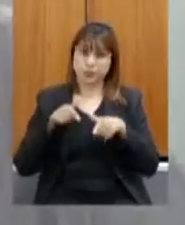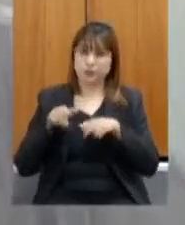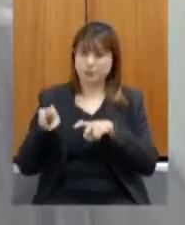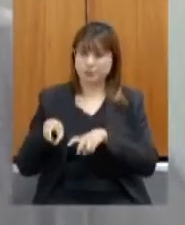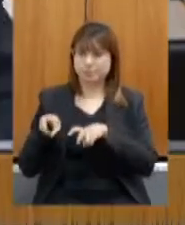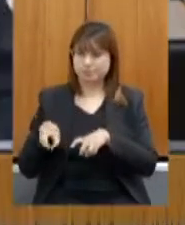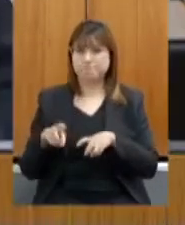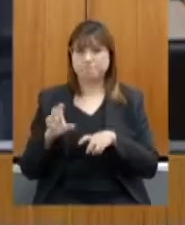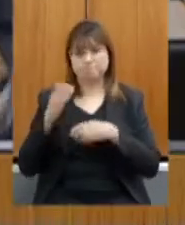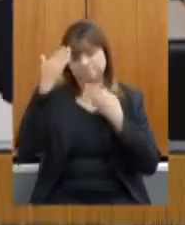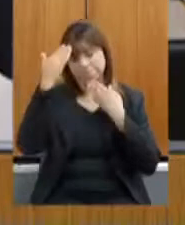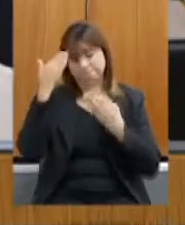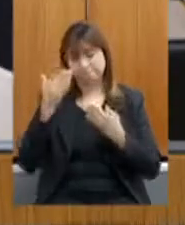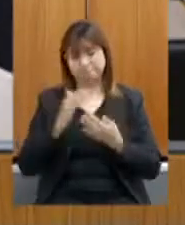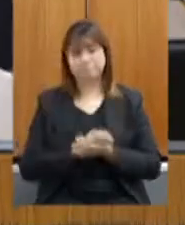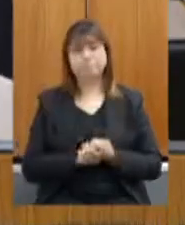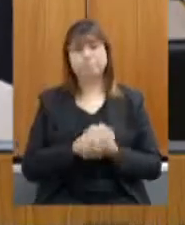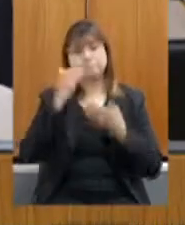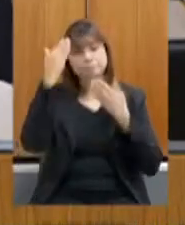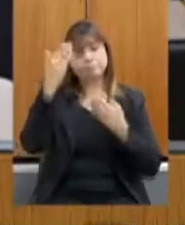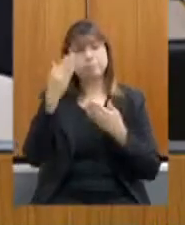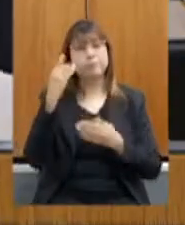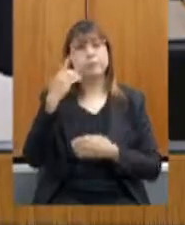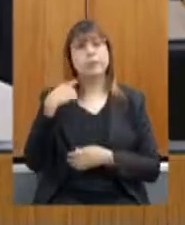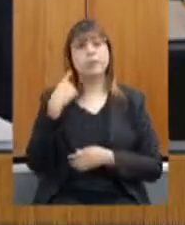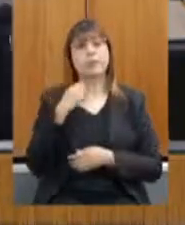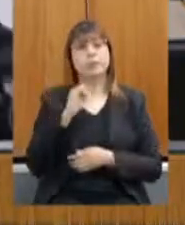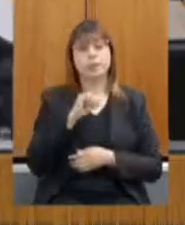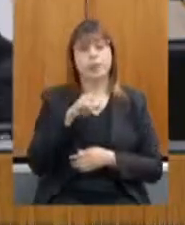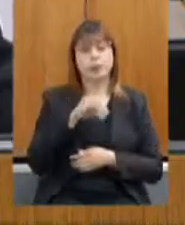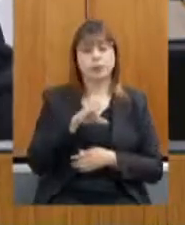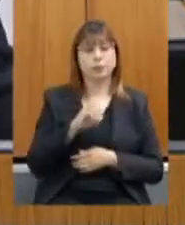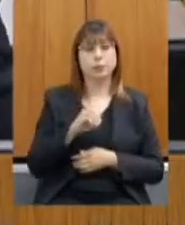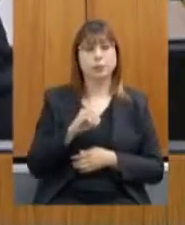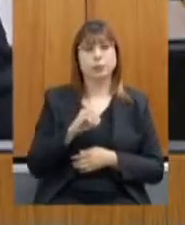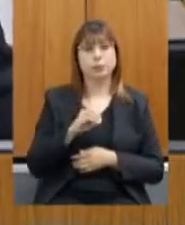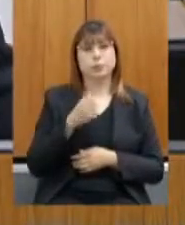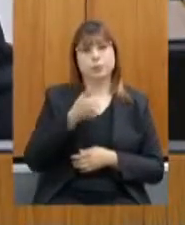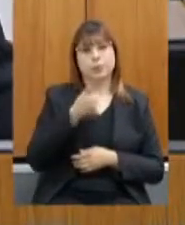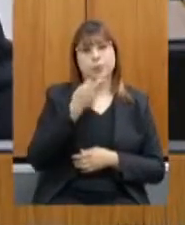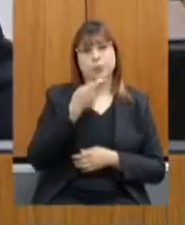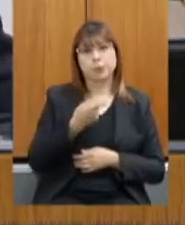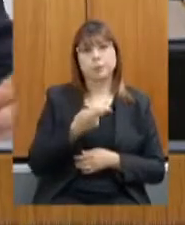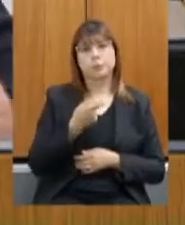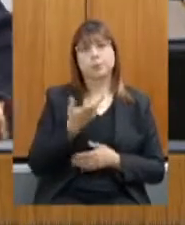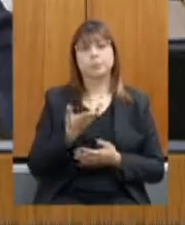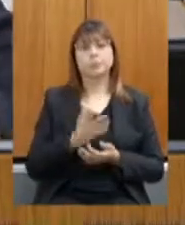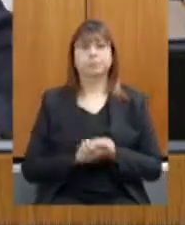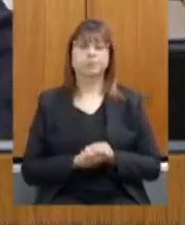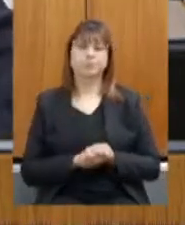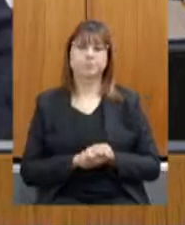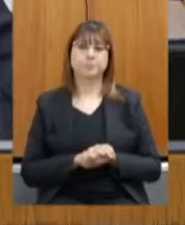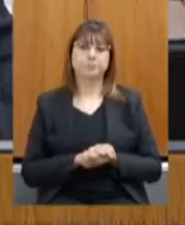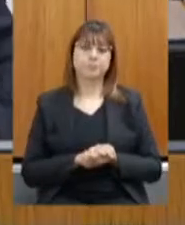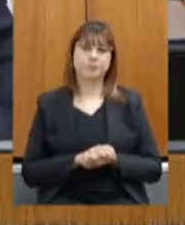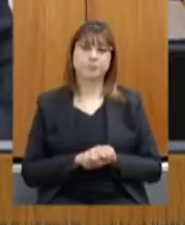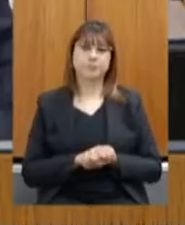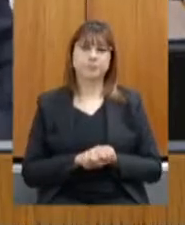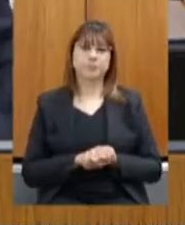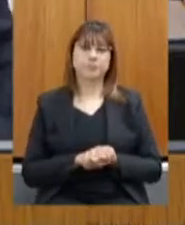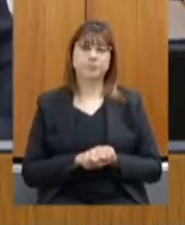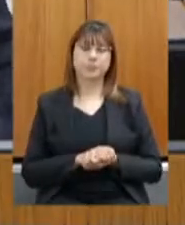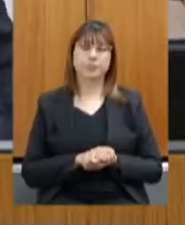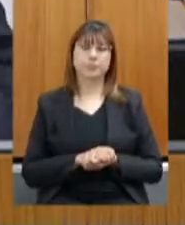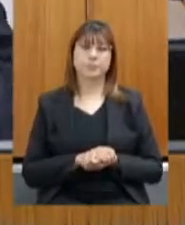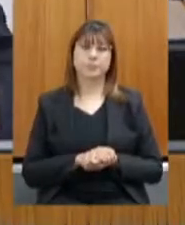muito obrigado deputado Inácio Franco antes de passar a palavra para a secretária Ana gostaria de destacar a